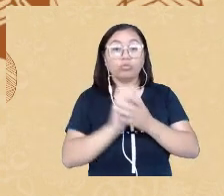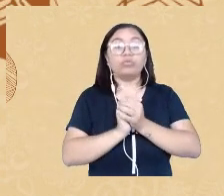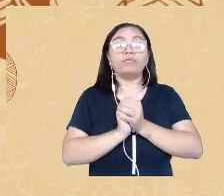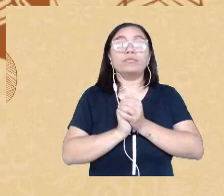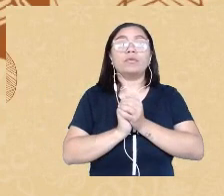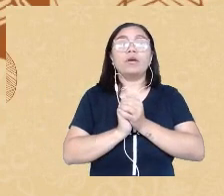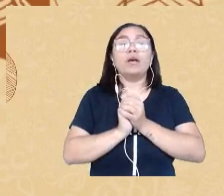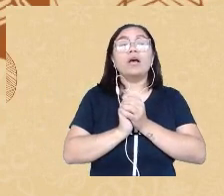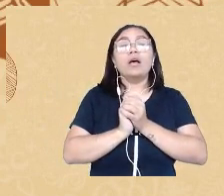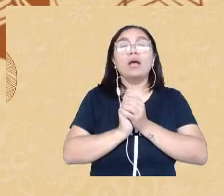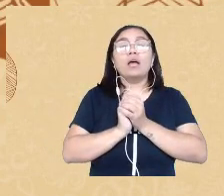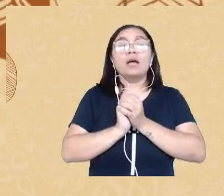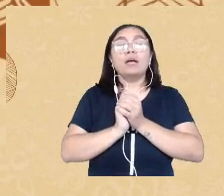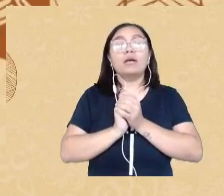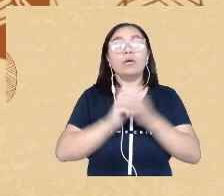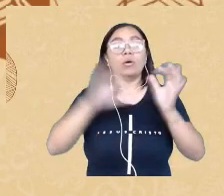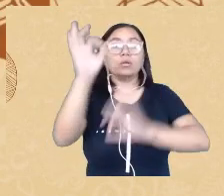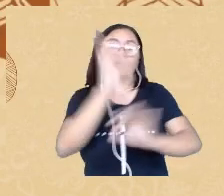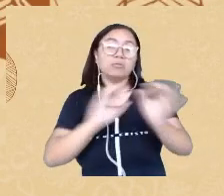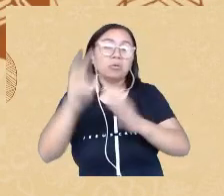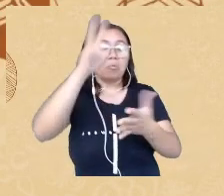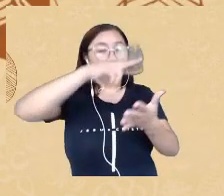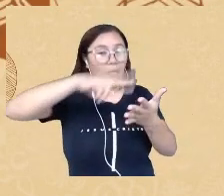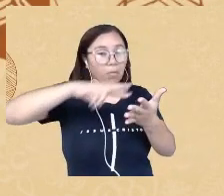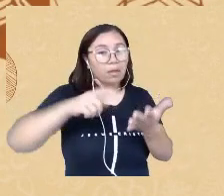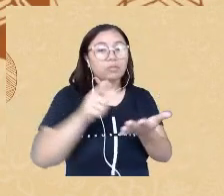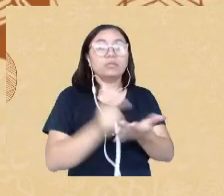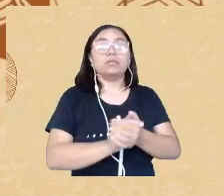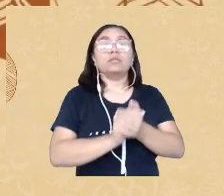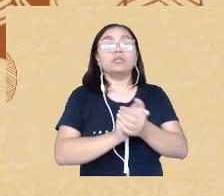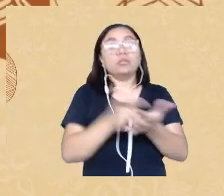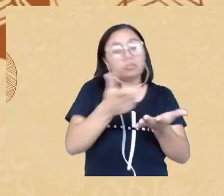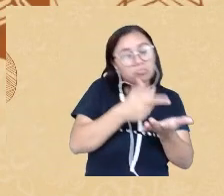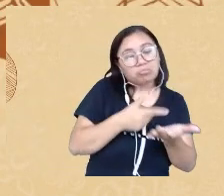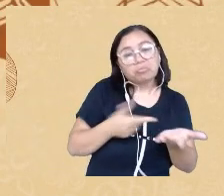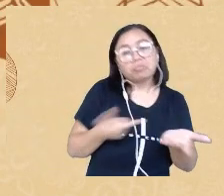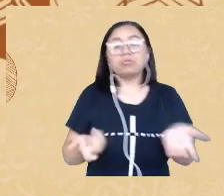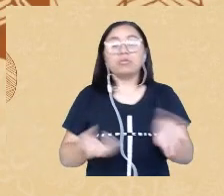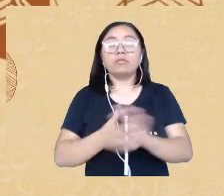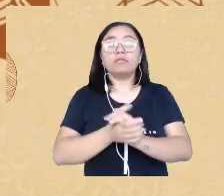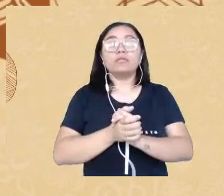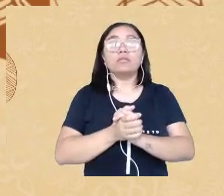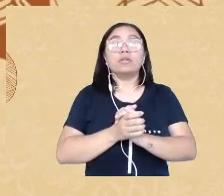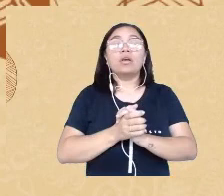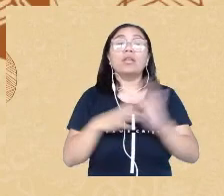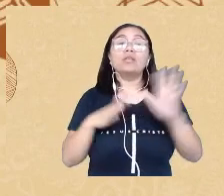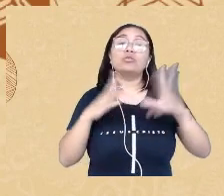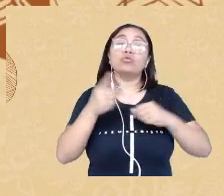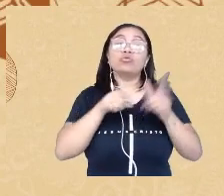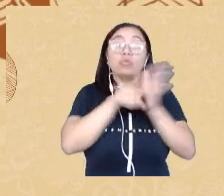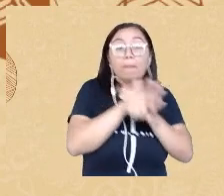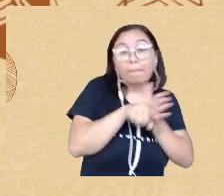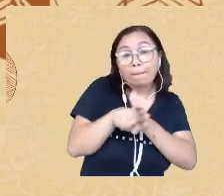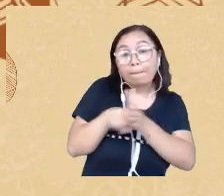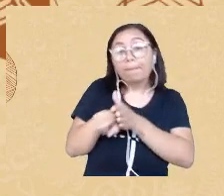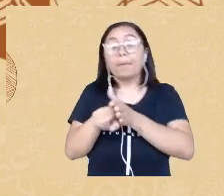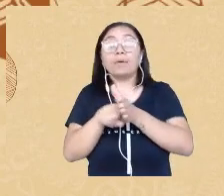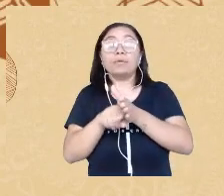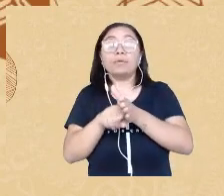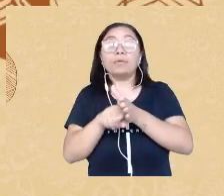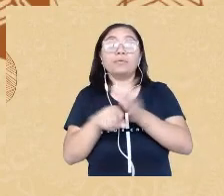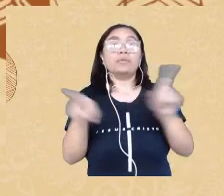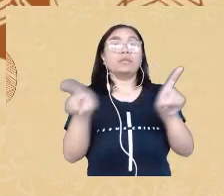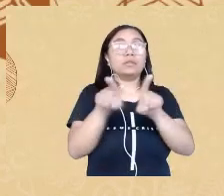textuais das mais variadas, desde dados oriundos de entrevistas até mesmo documentos, nesse